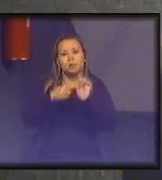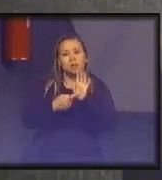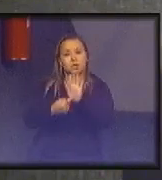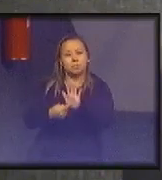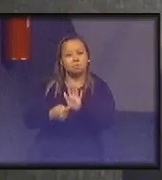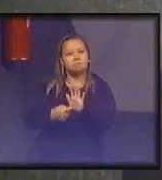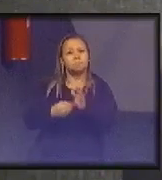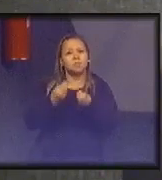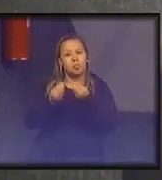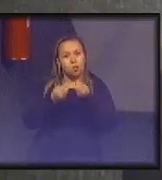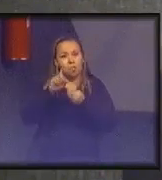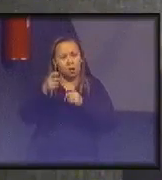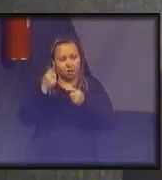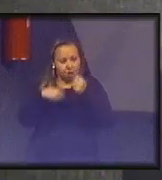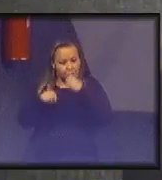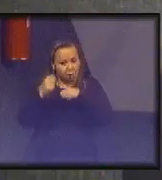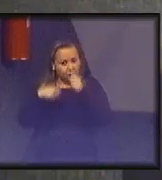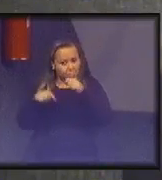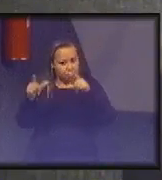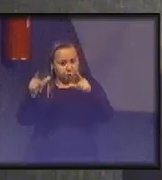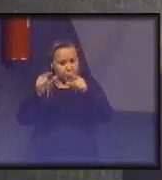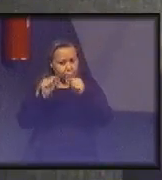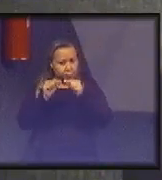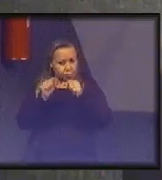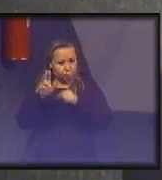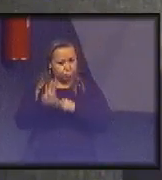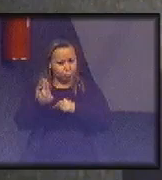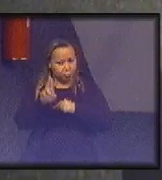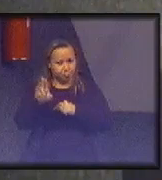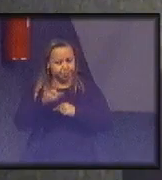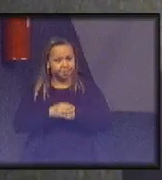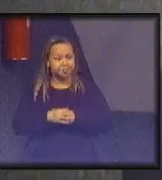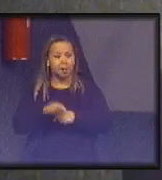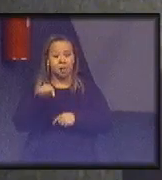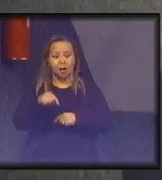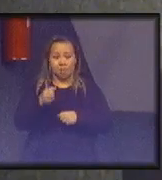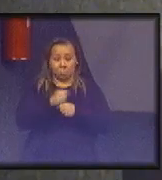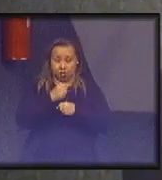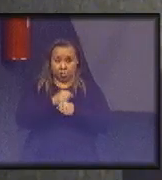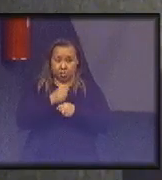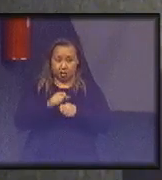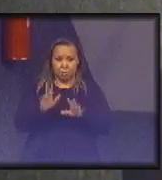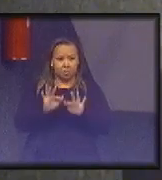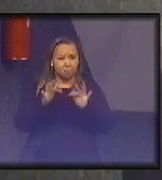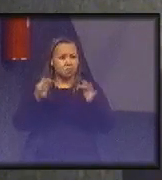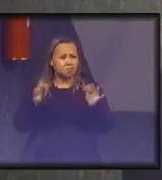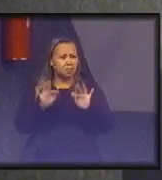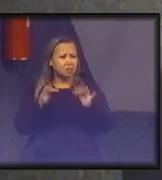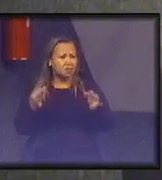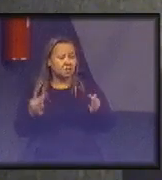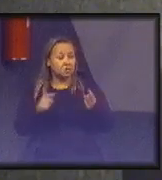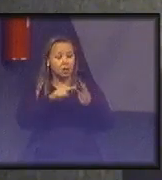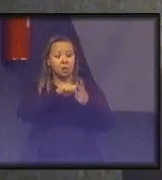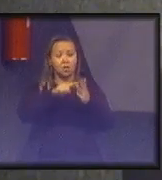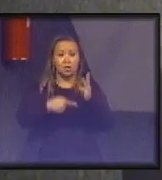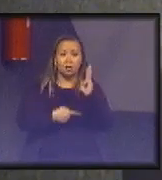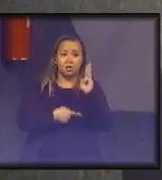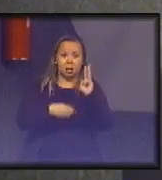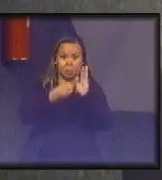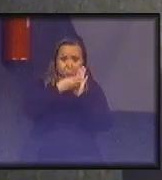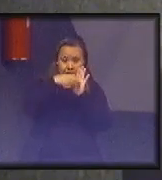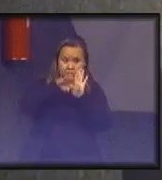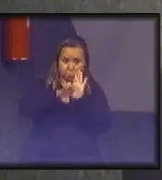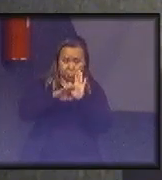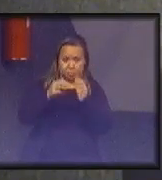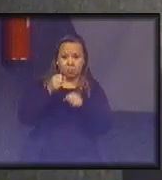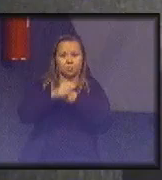de economia. Então, a gente colocou, nesse ano, de forma singela, somente três indicadores. A partir do